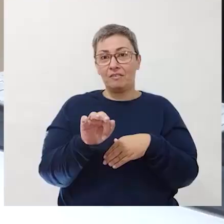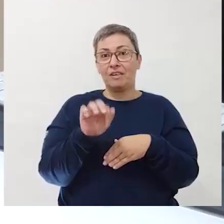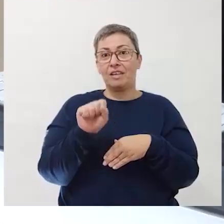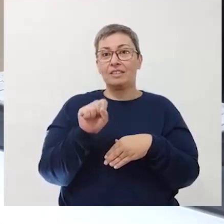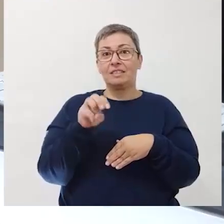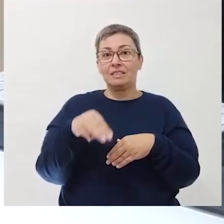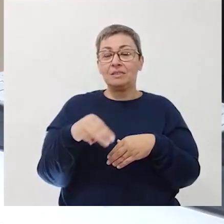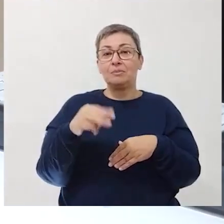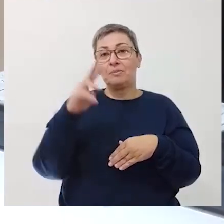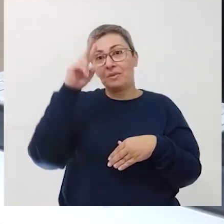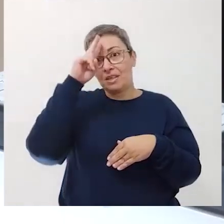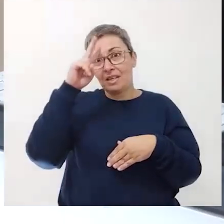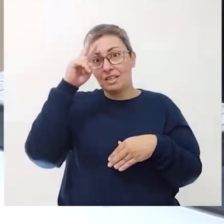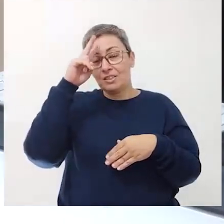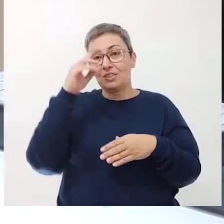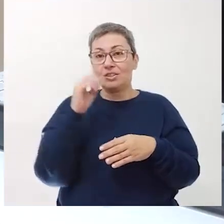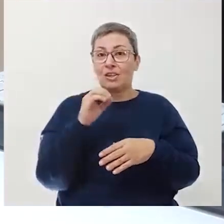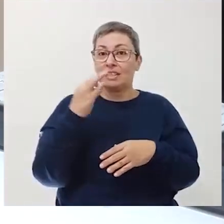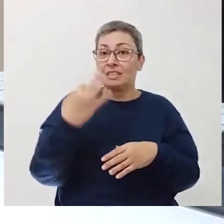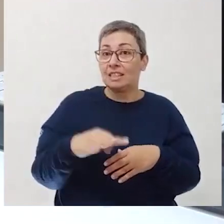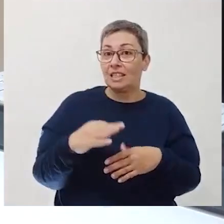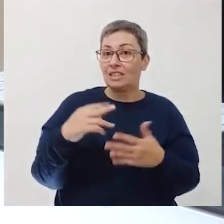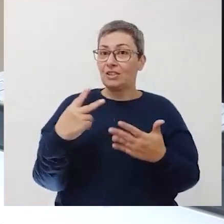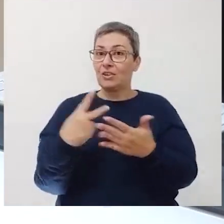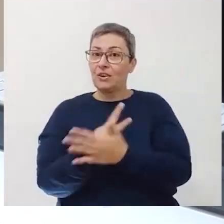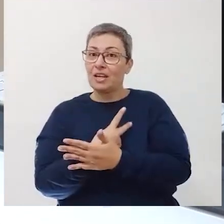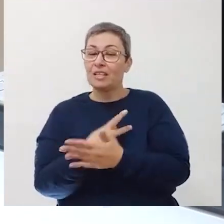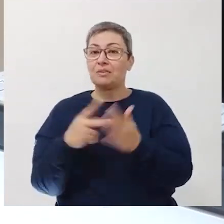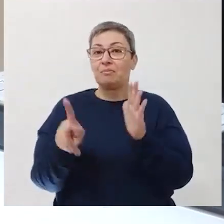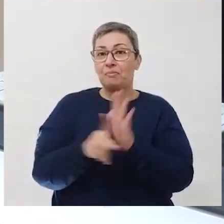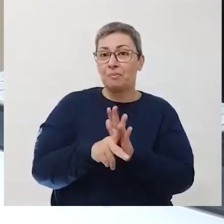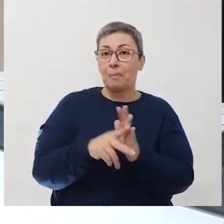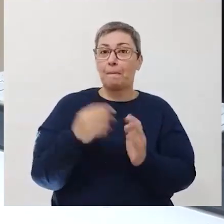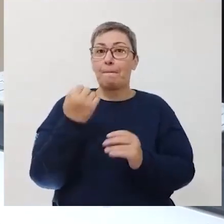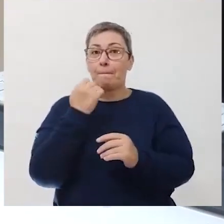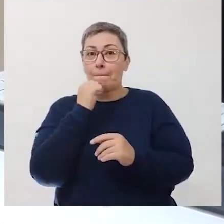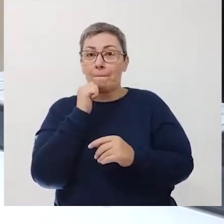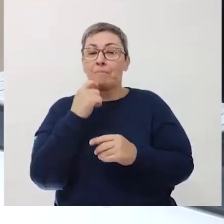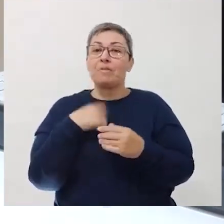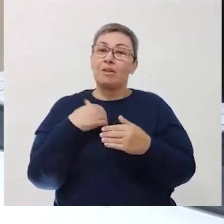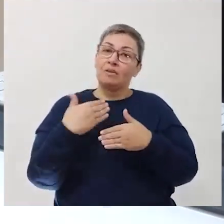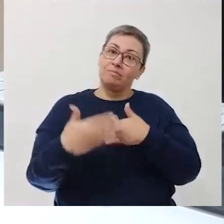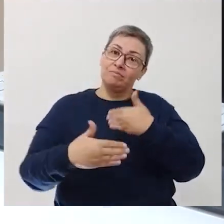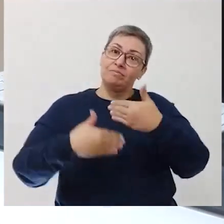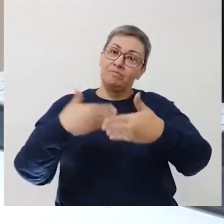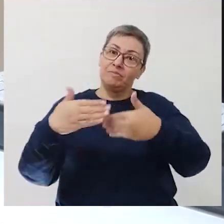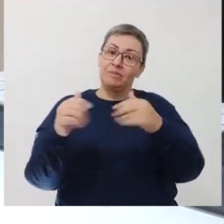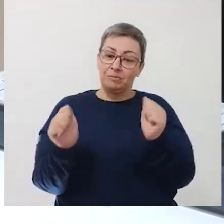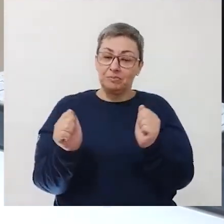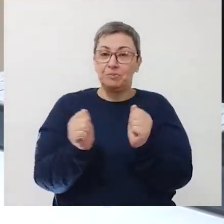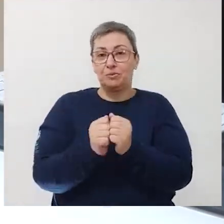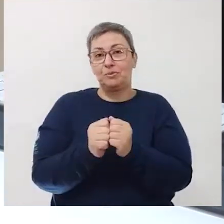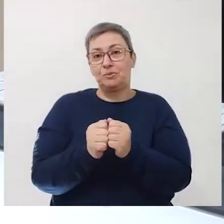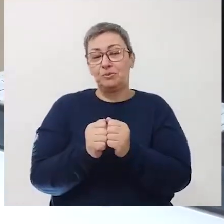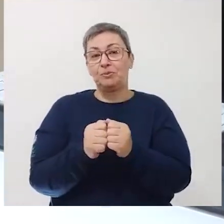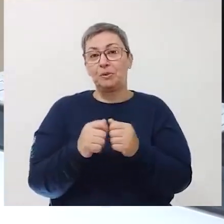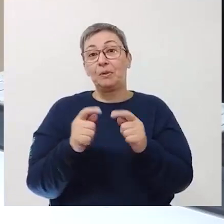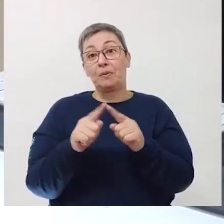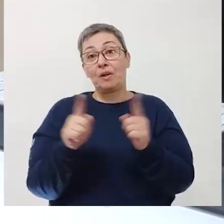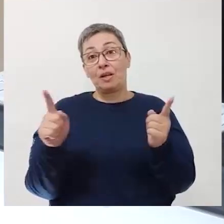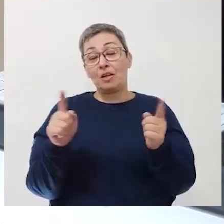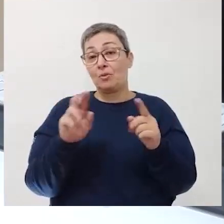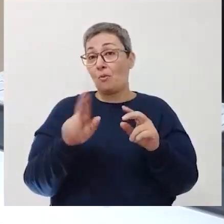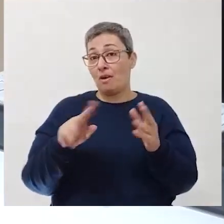A história dos acertos e dos erros das ciências caminha muito próxima.